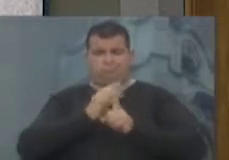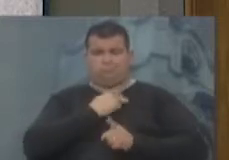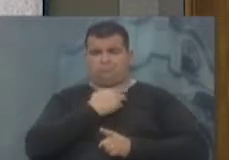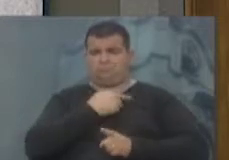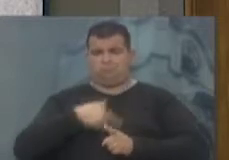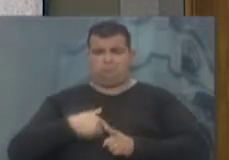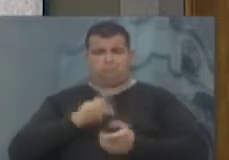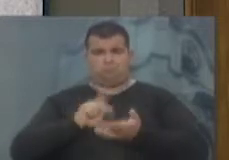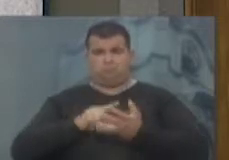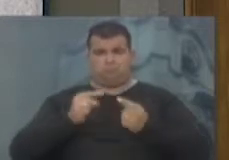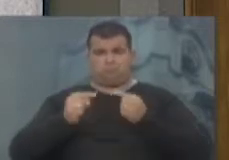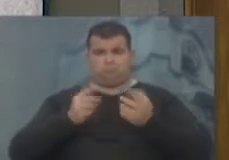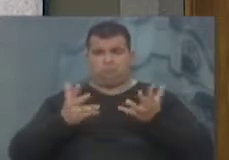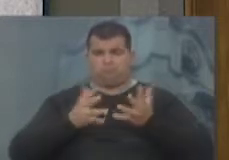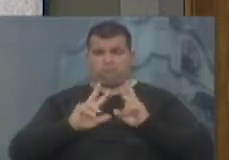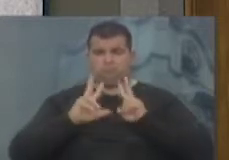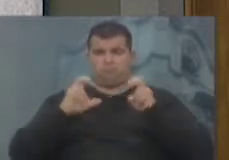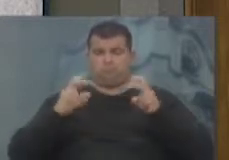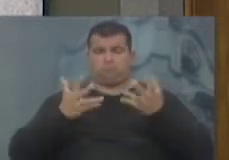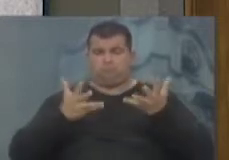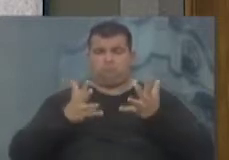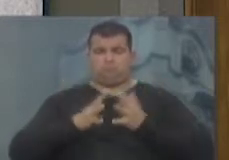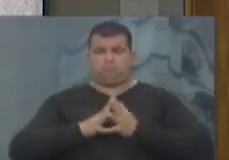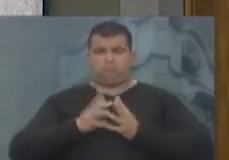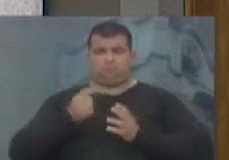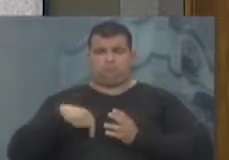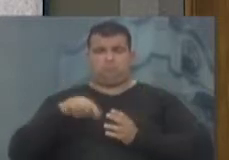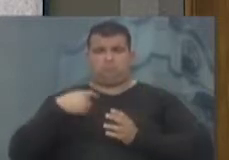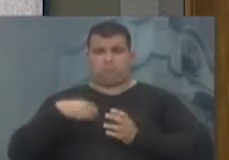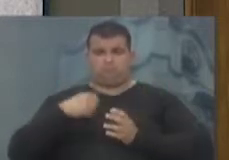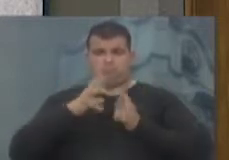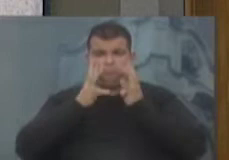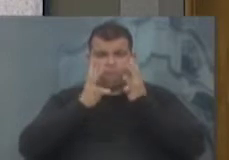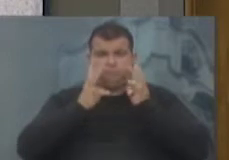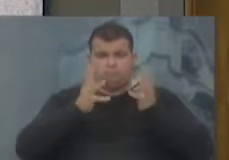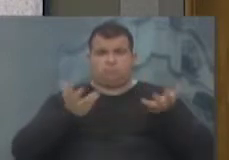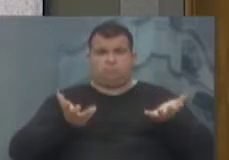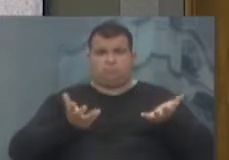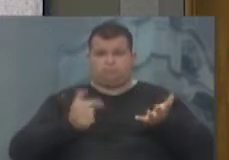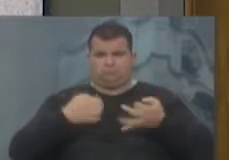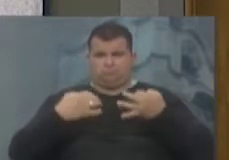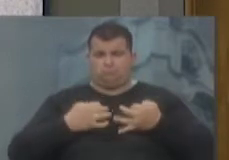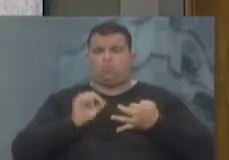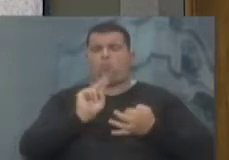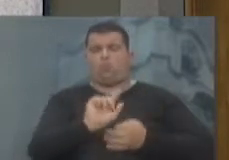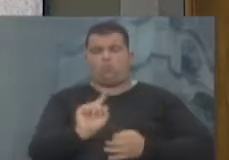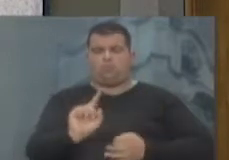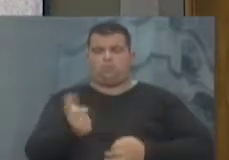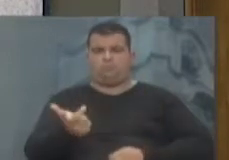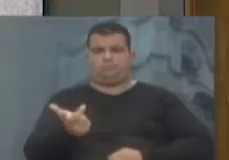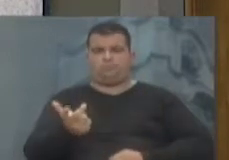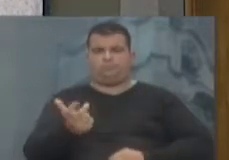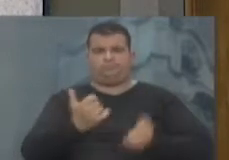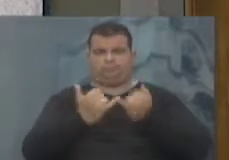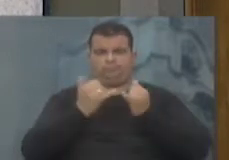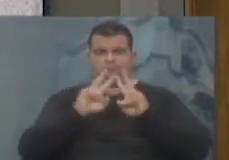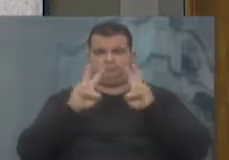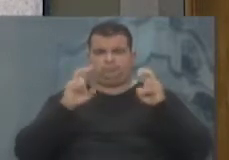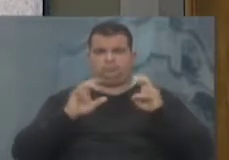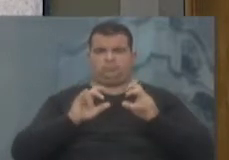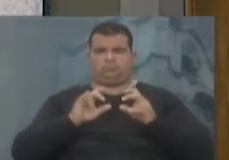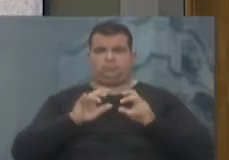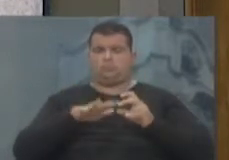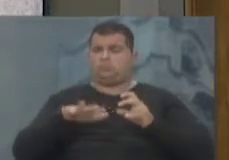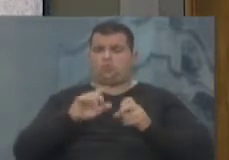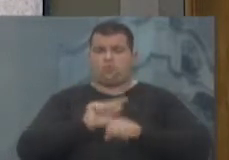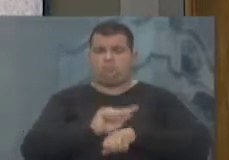Esse é um verdadeiro debate, é sobre essa questão que nós devíamos nos concentrar. É correto ou não é correto? Por exemplo, sobre a questão do resto da